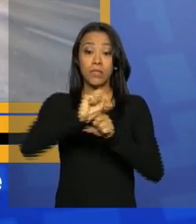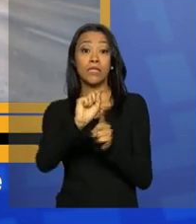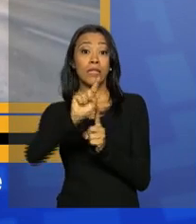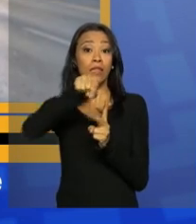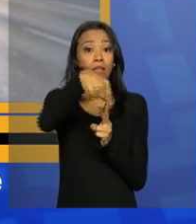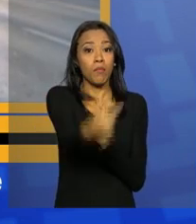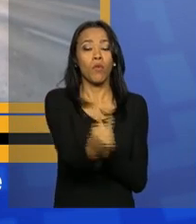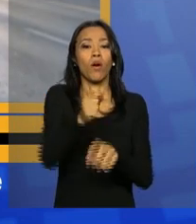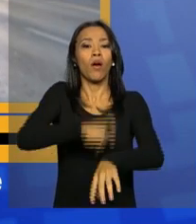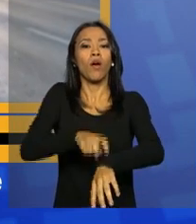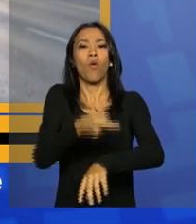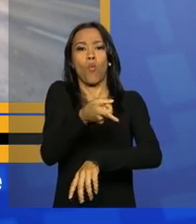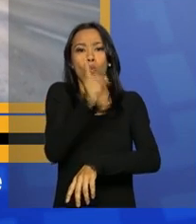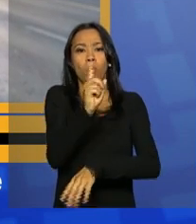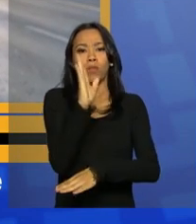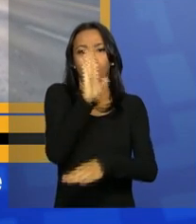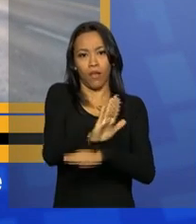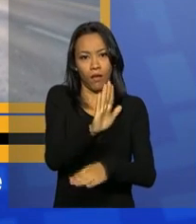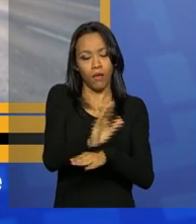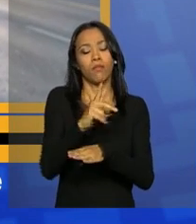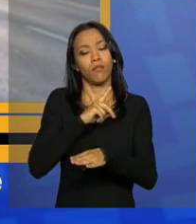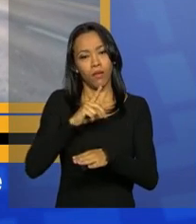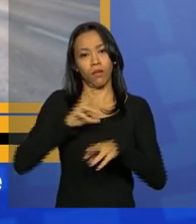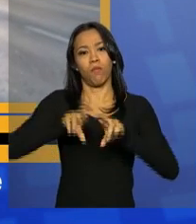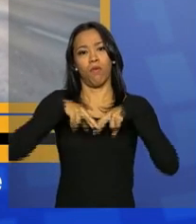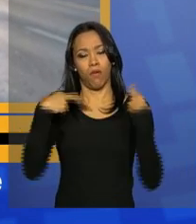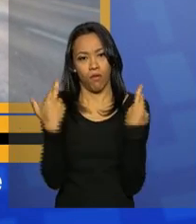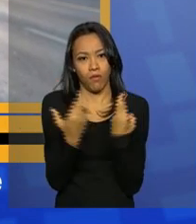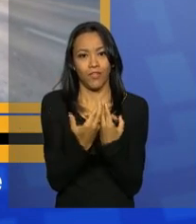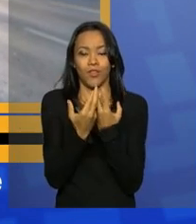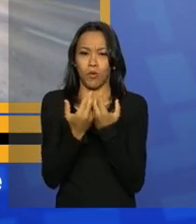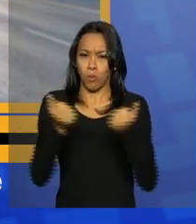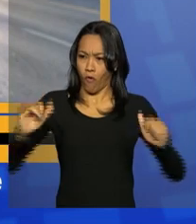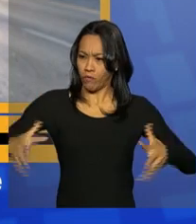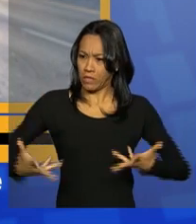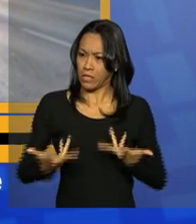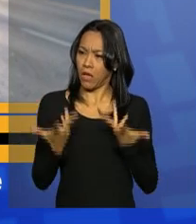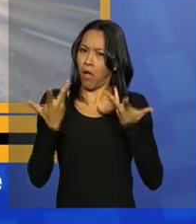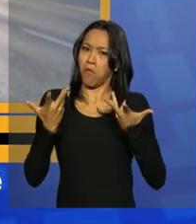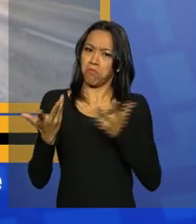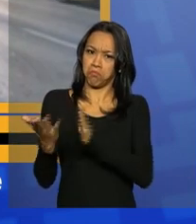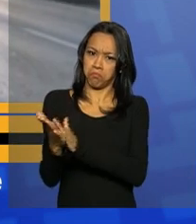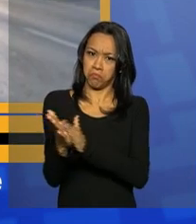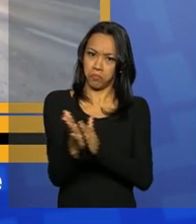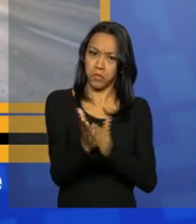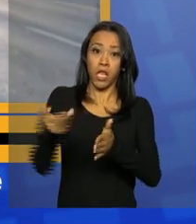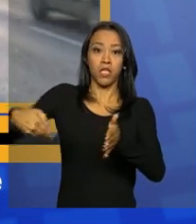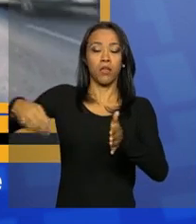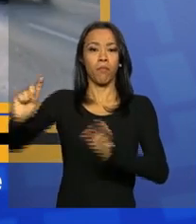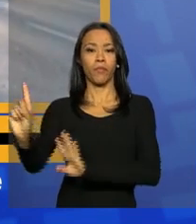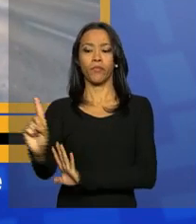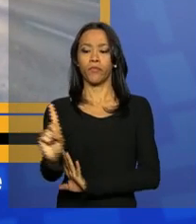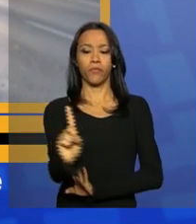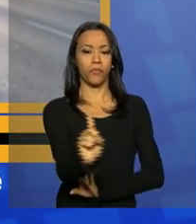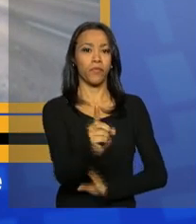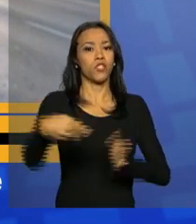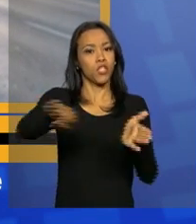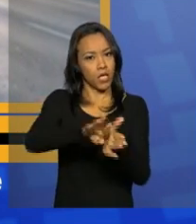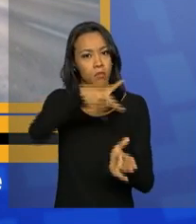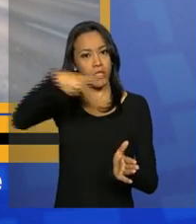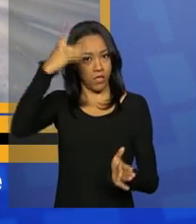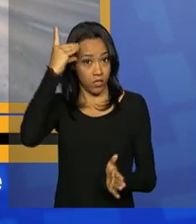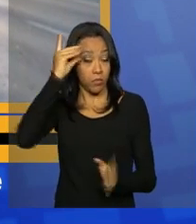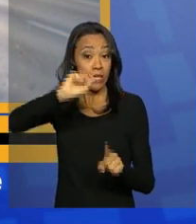uma da tarde, vai ser realizada a cerimônia oficial de chegada da presidenta Dilma Rousseff aqui em Santiago.